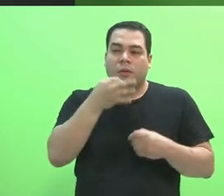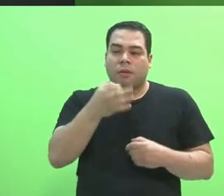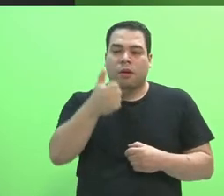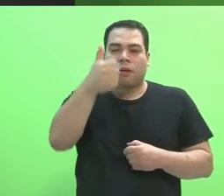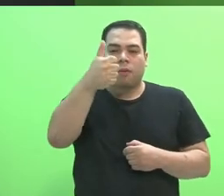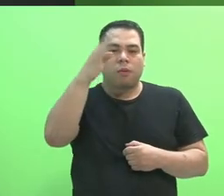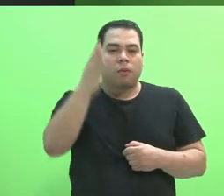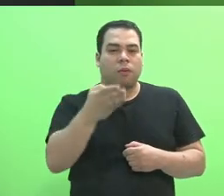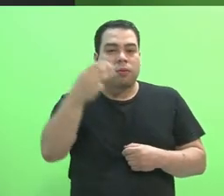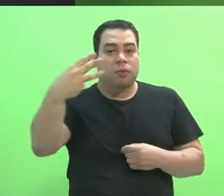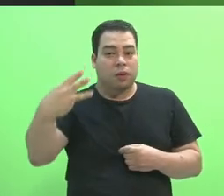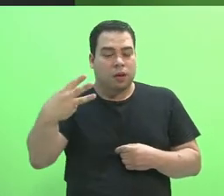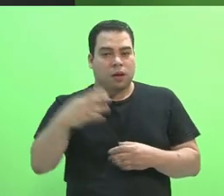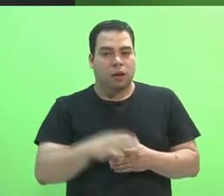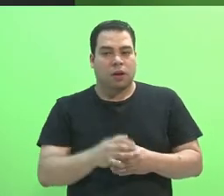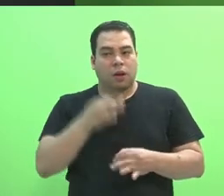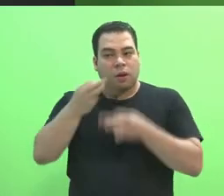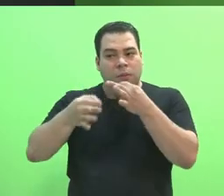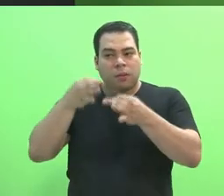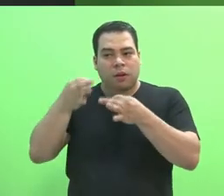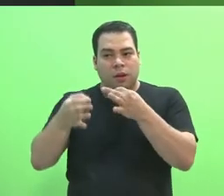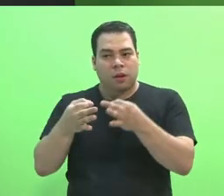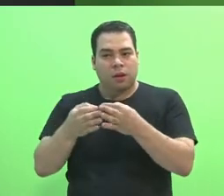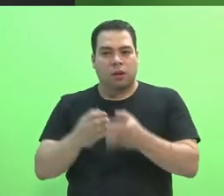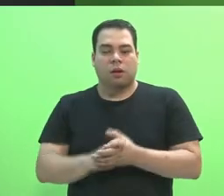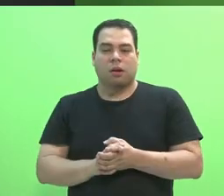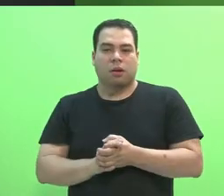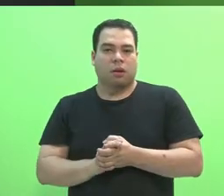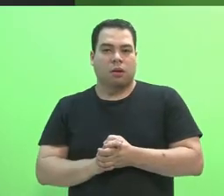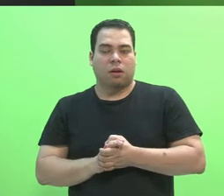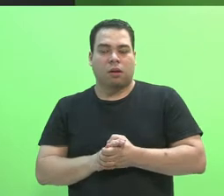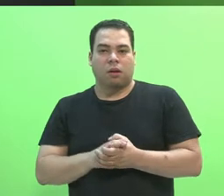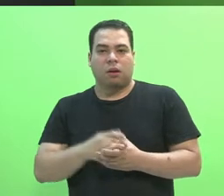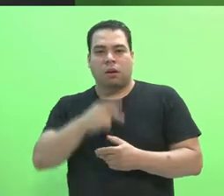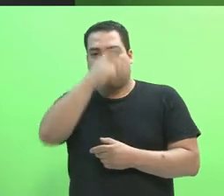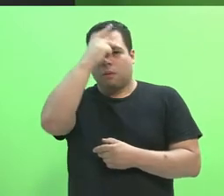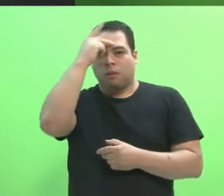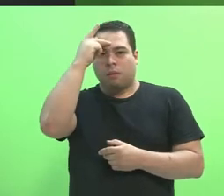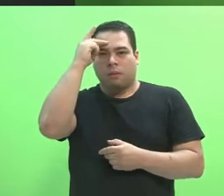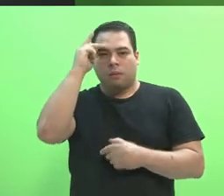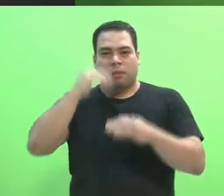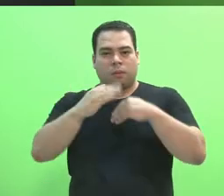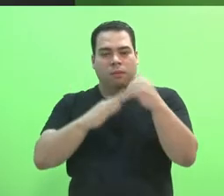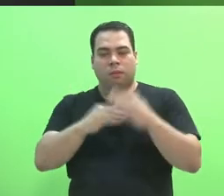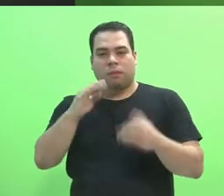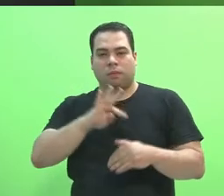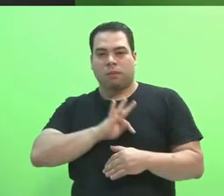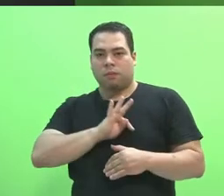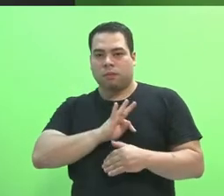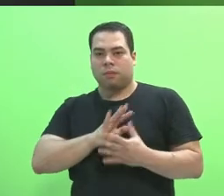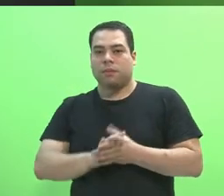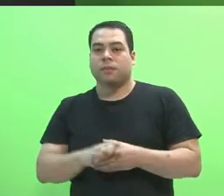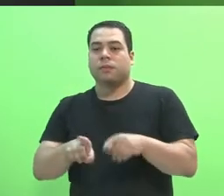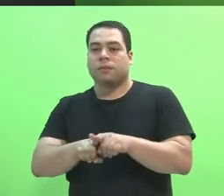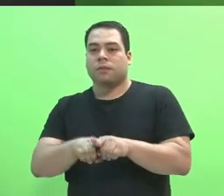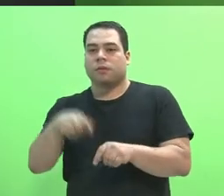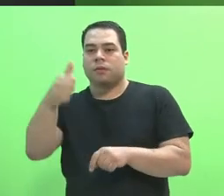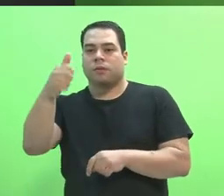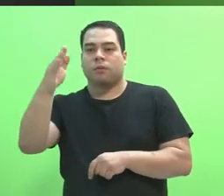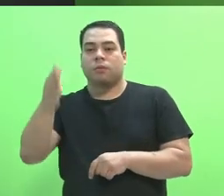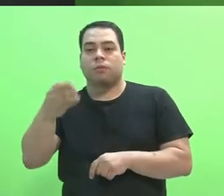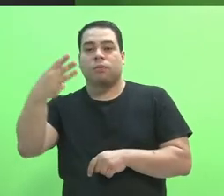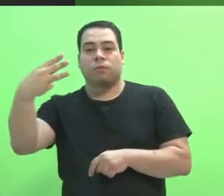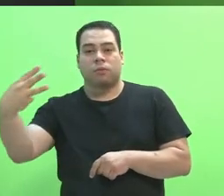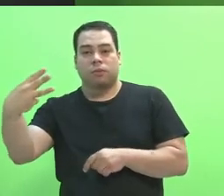terço para a manifestação dos servidores técnicos administrativos e de um terço para a manifestação do